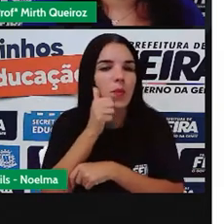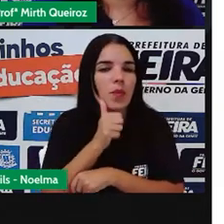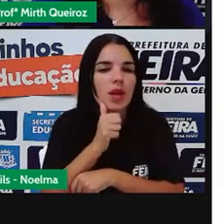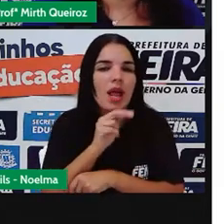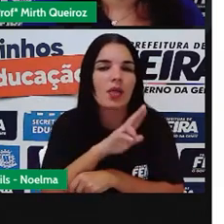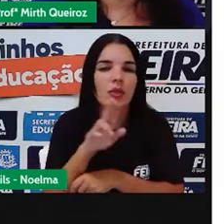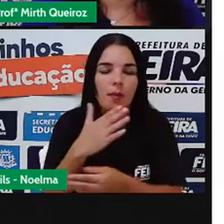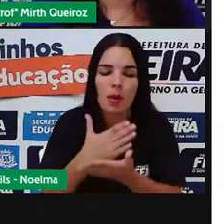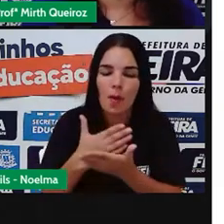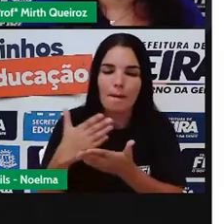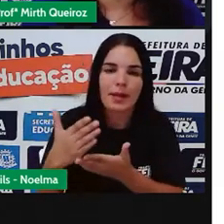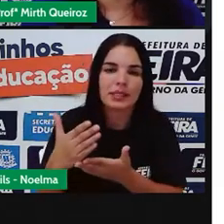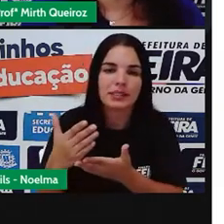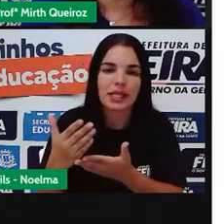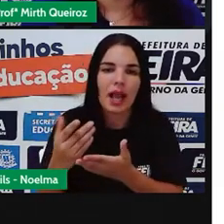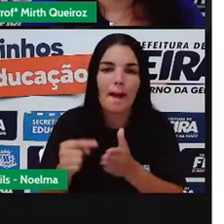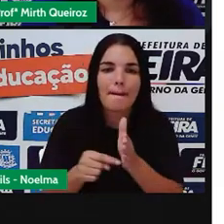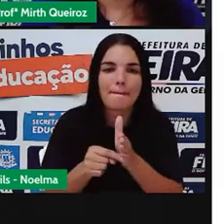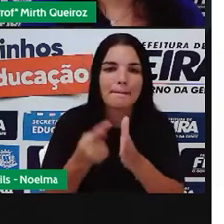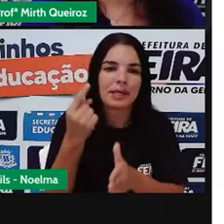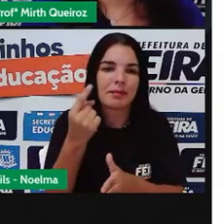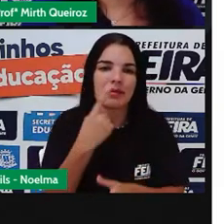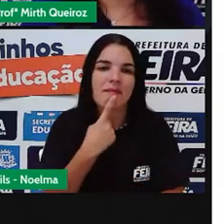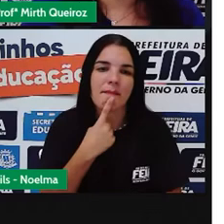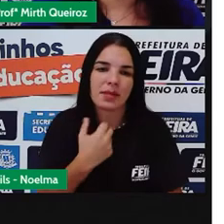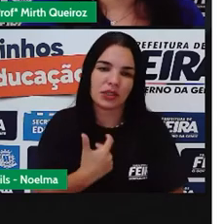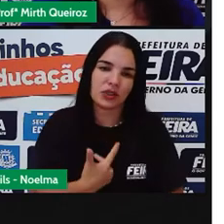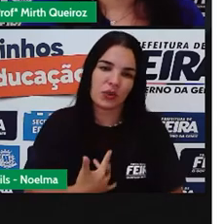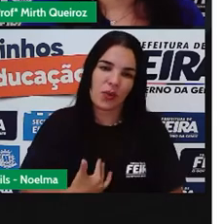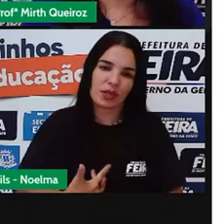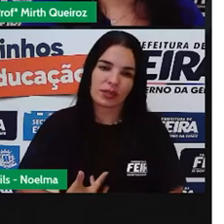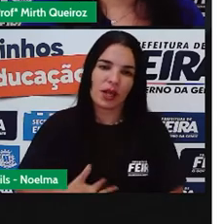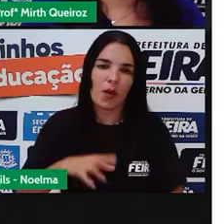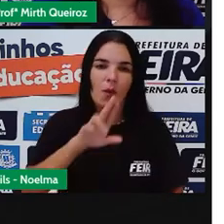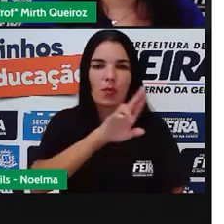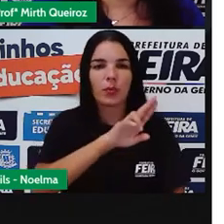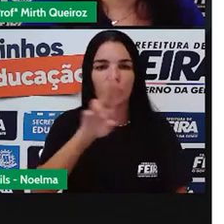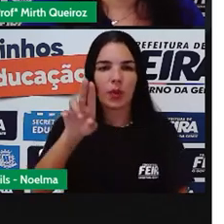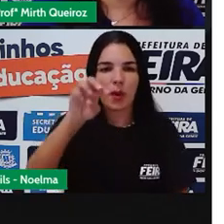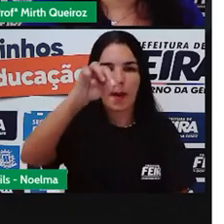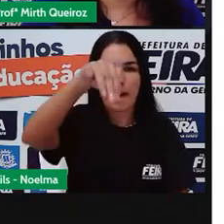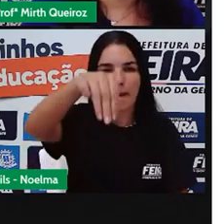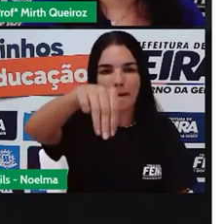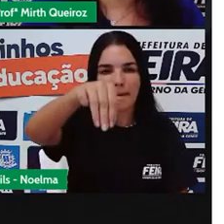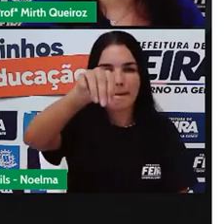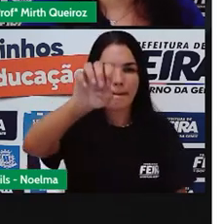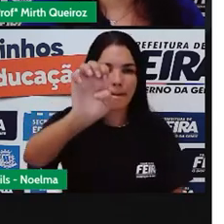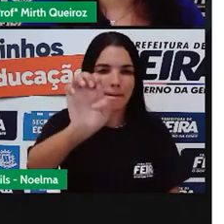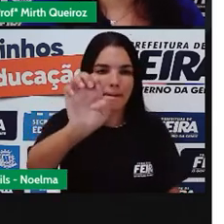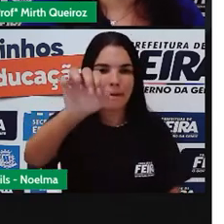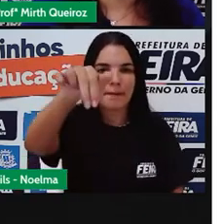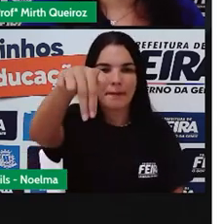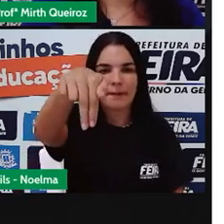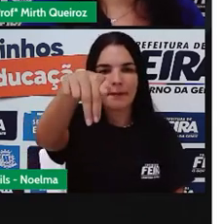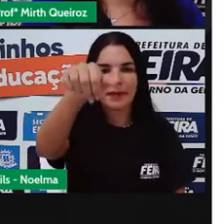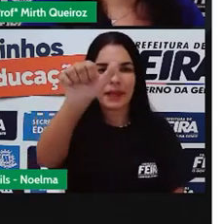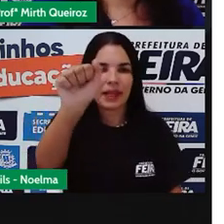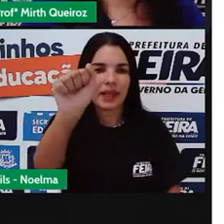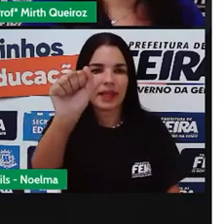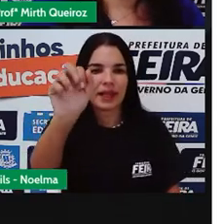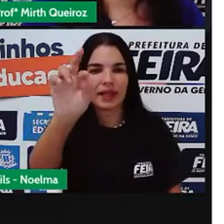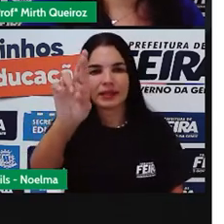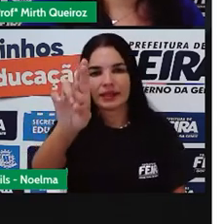ciclo menstrual. A primeira menstruação das meninas aí na puberdade. E já vai indicar